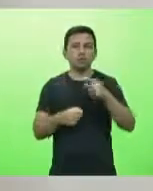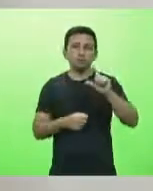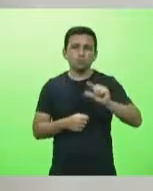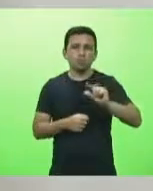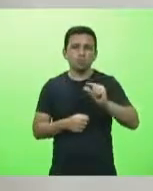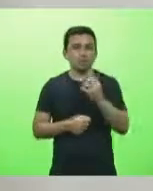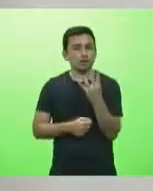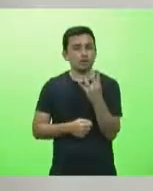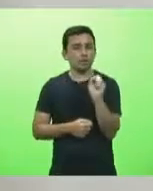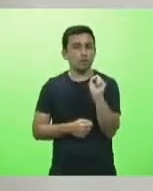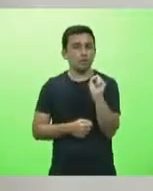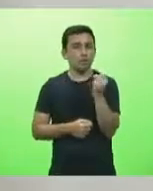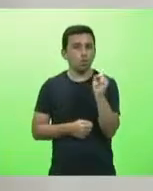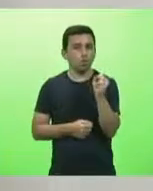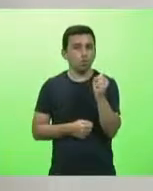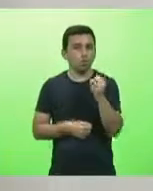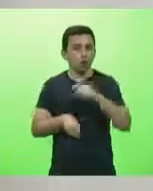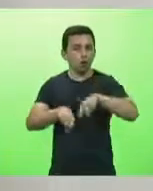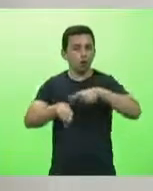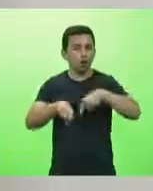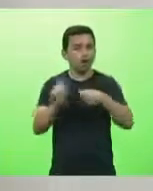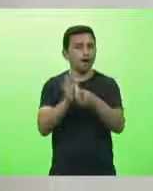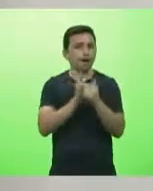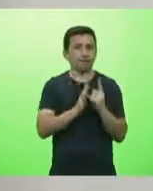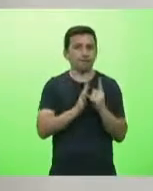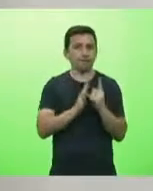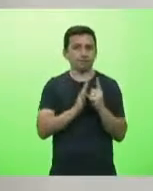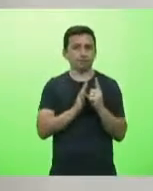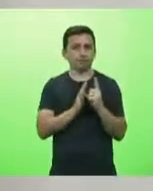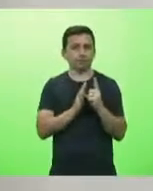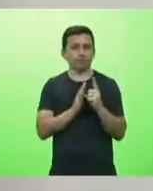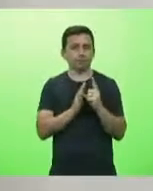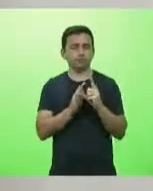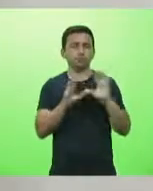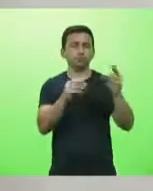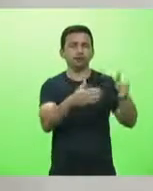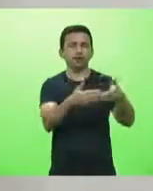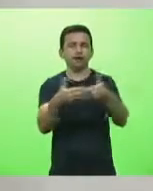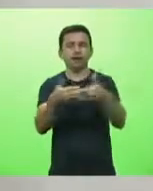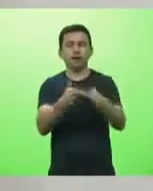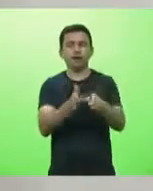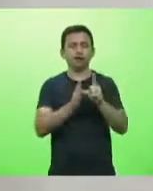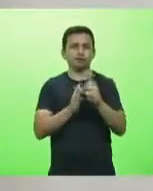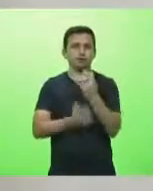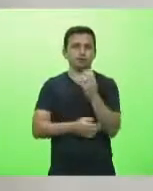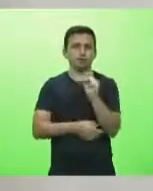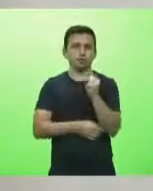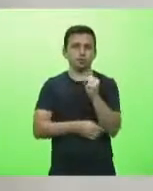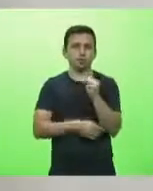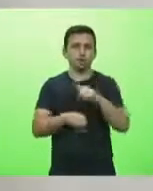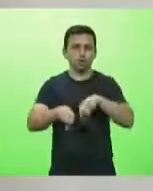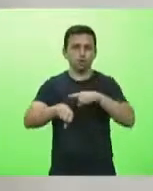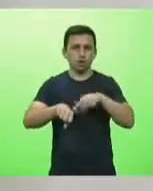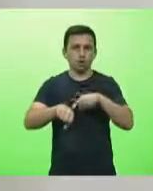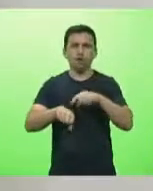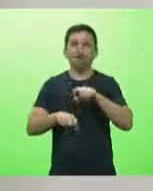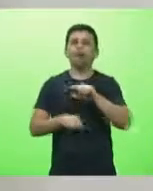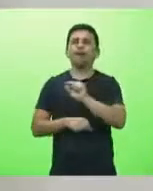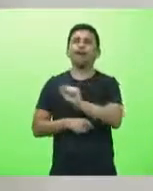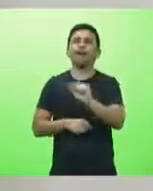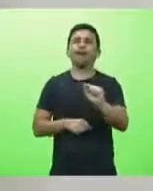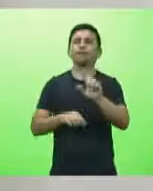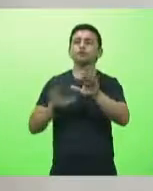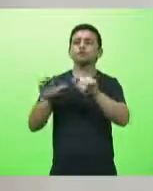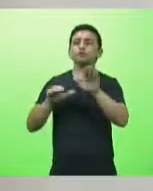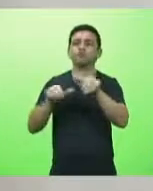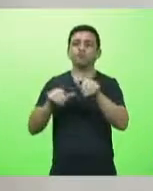horas de antecedência antes de qualquer fechamento no Estado de Santa Catarina. Quem deve ser convocado para essa reunião?